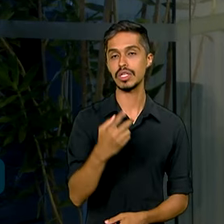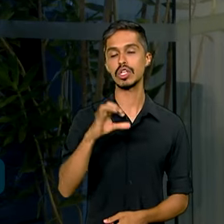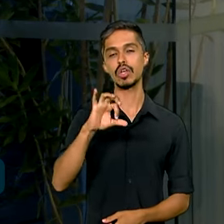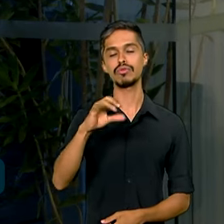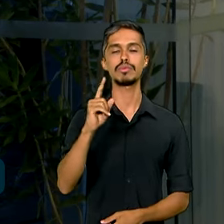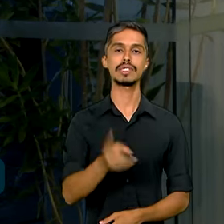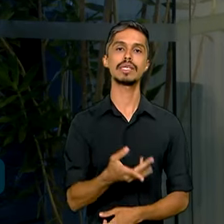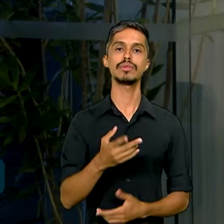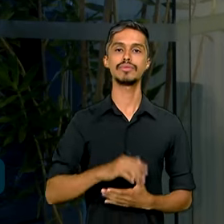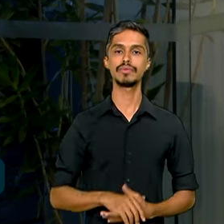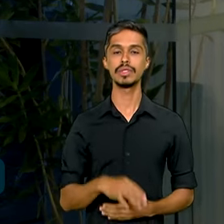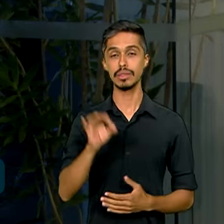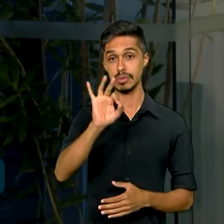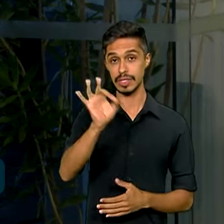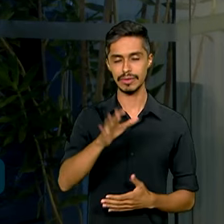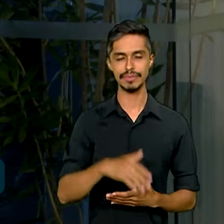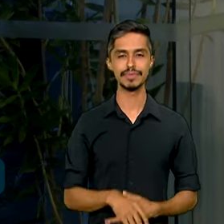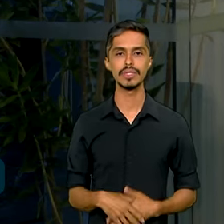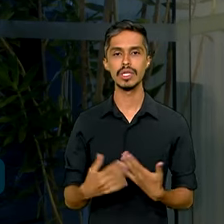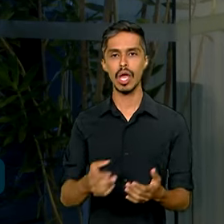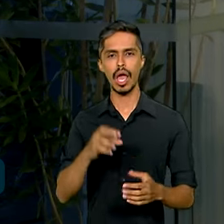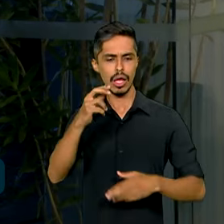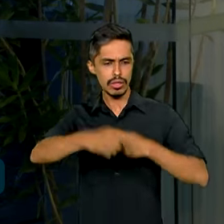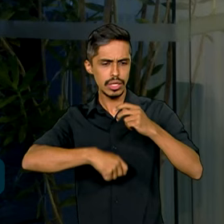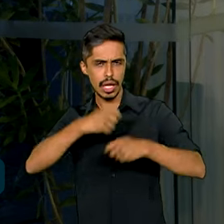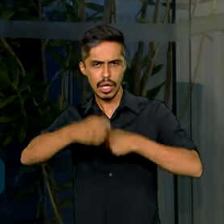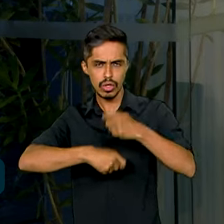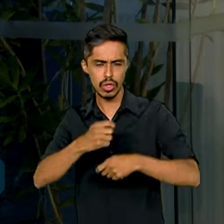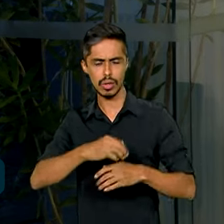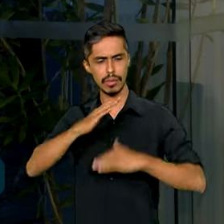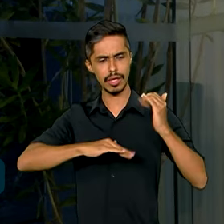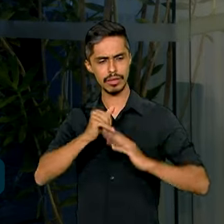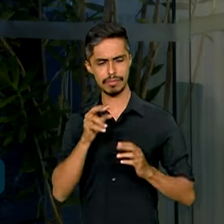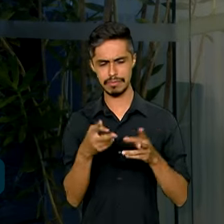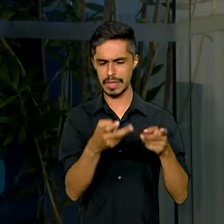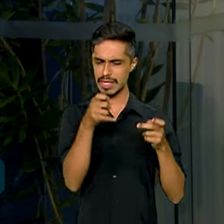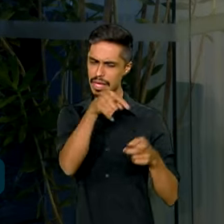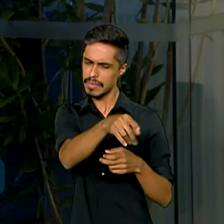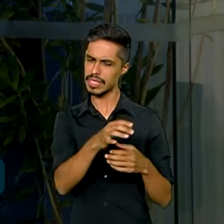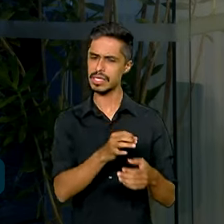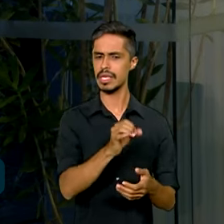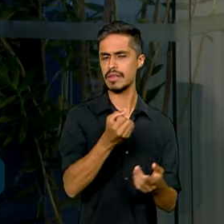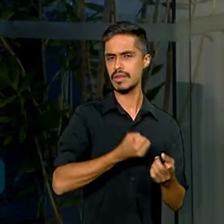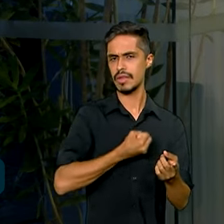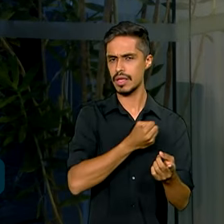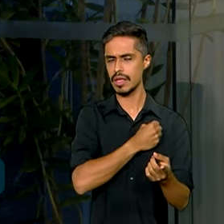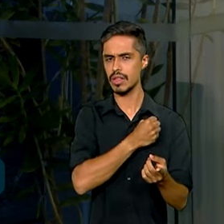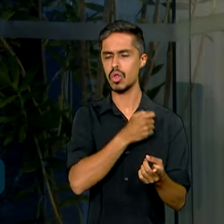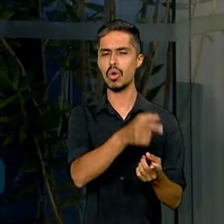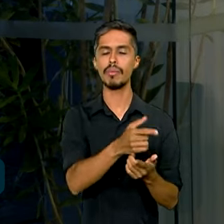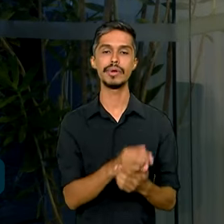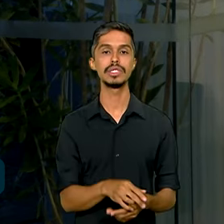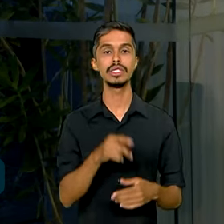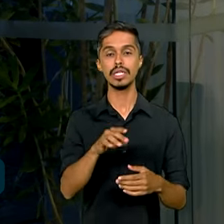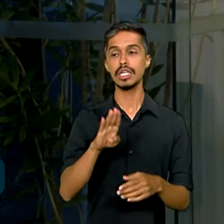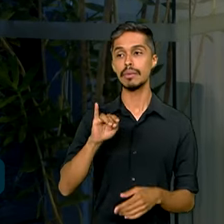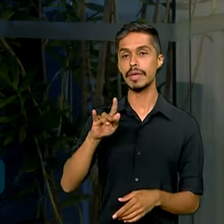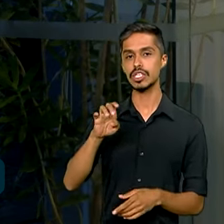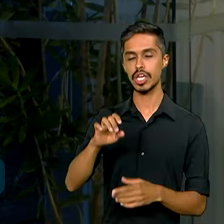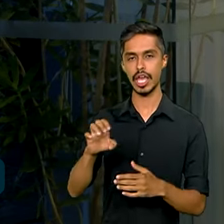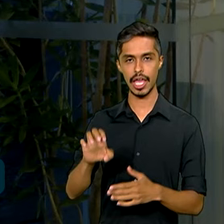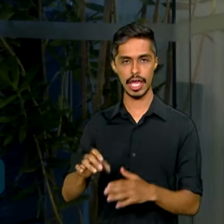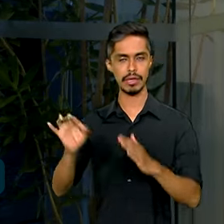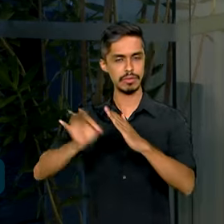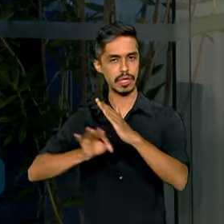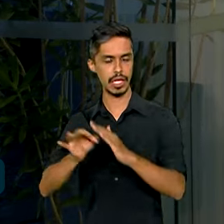você bem disse, era importante, os economistas ficam de olho, porque ele é uma prévia do PIB. O PIB oficial, ele é medido pelo IBGE e a gente já noticiou